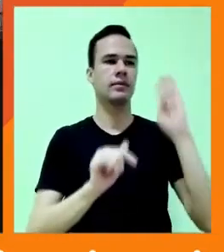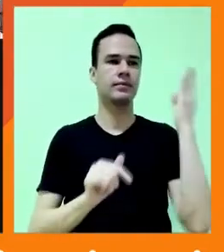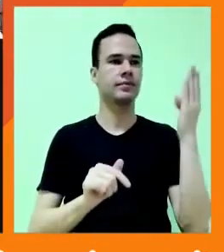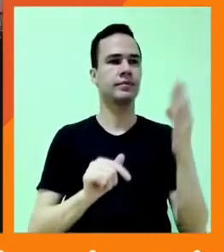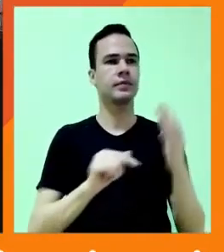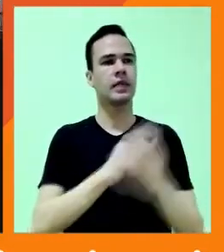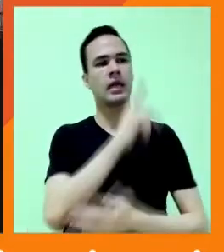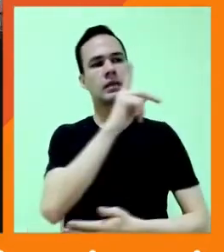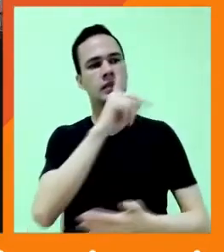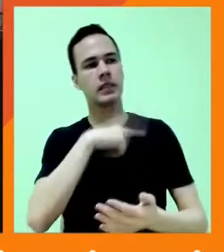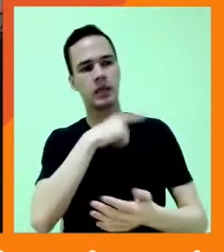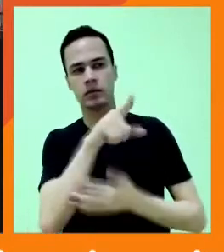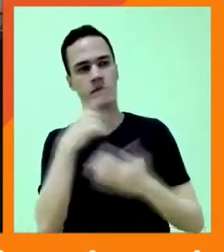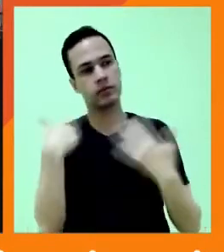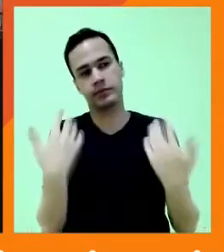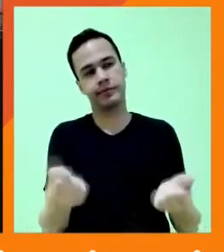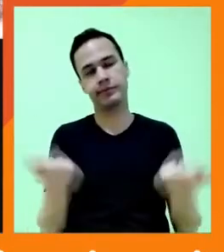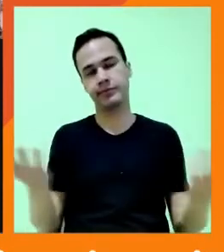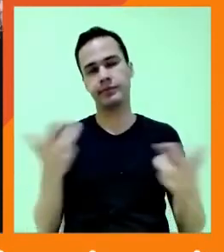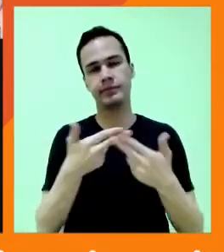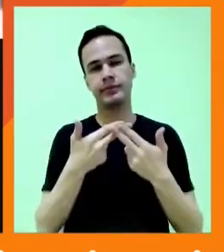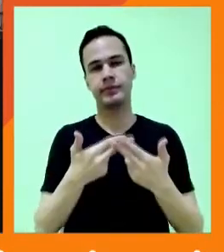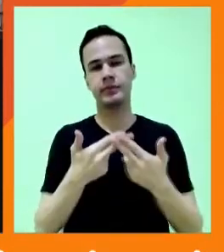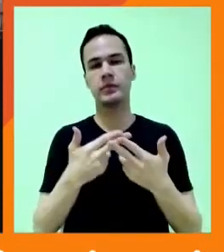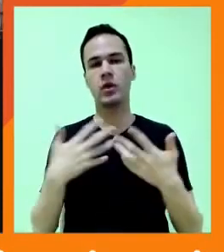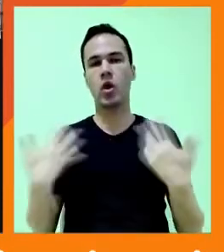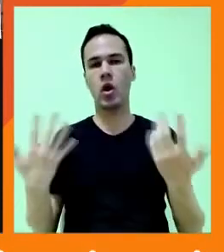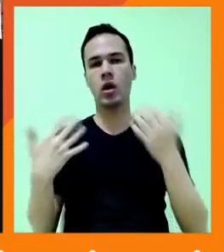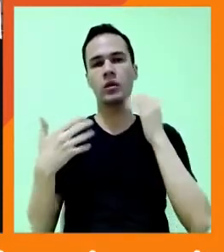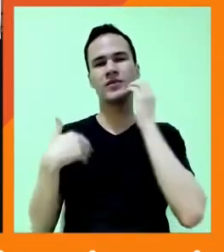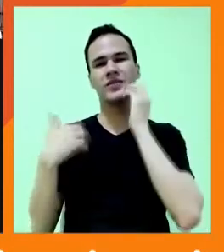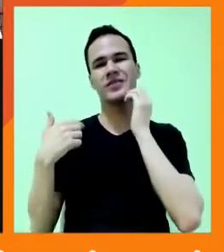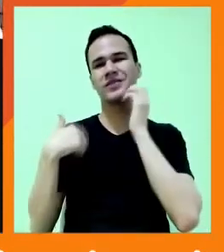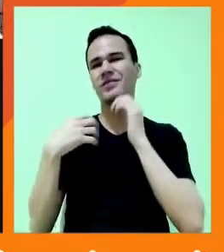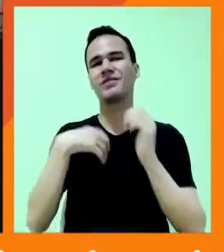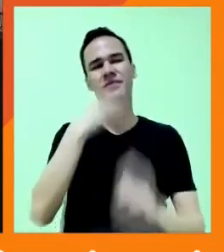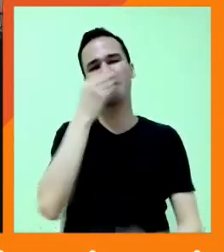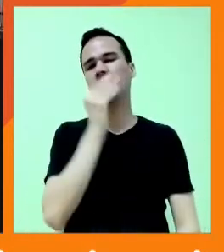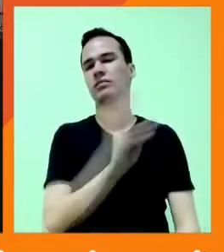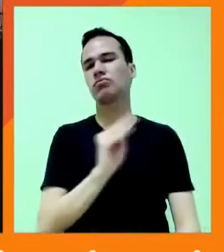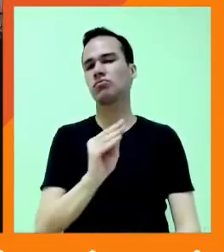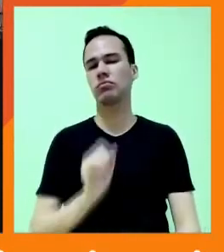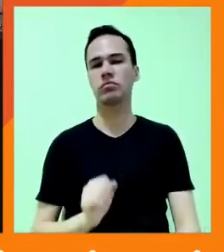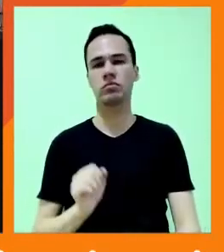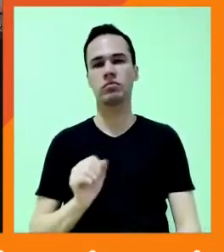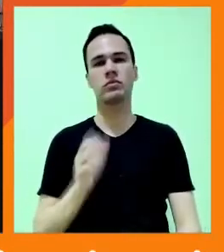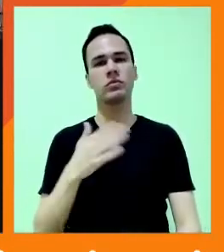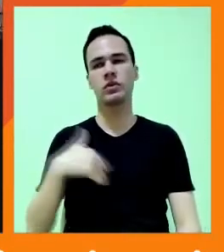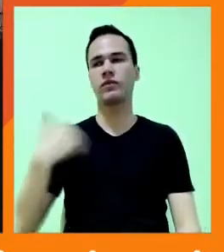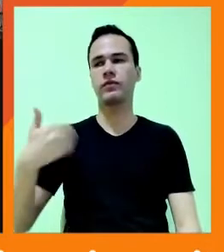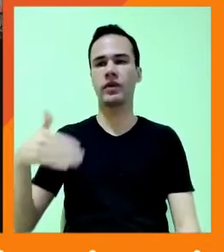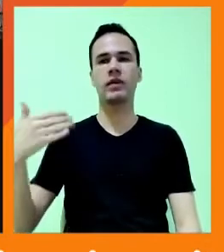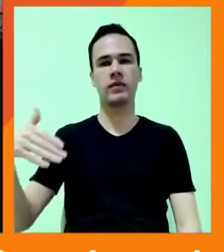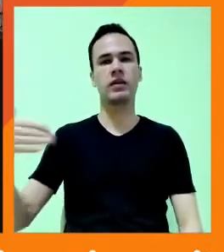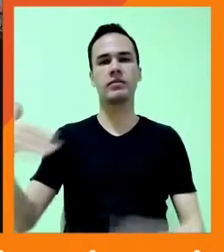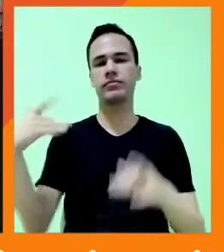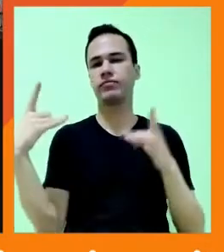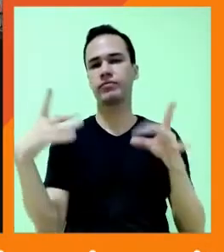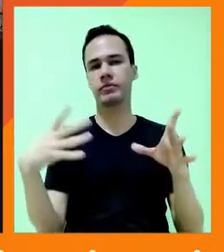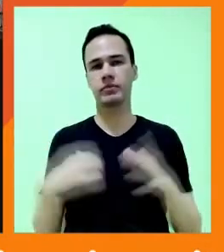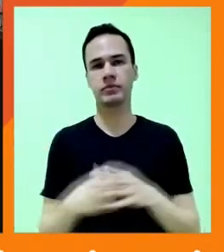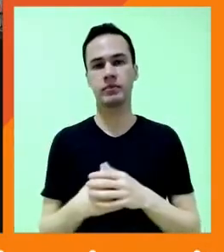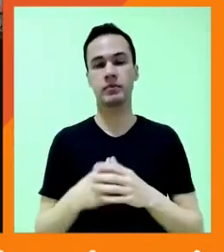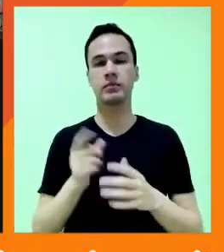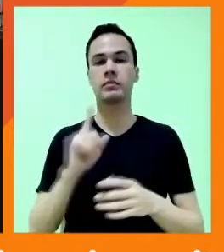são. Ou então, a gente fica meio anestesiada, a gente ignora. Então, a gente só vai deixando. E, para a gente, toda